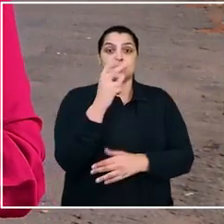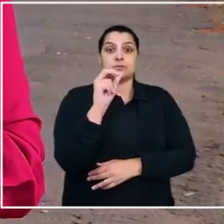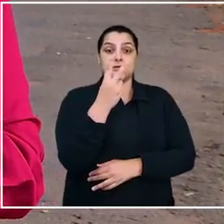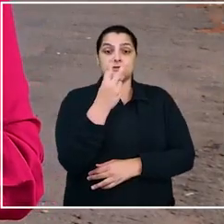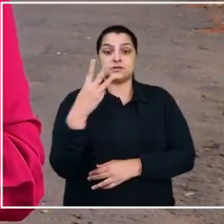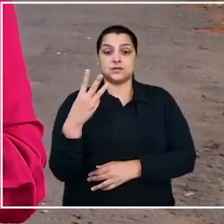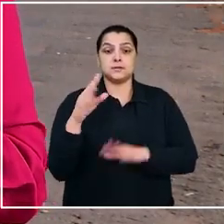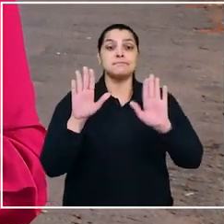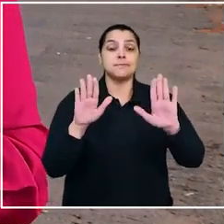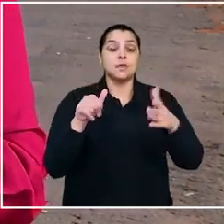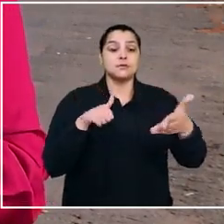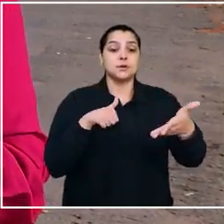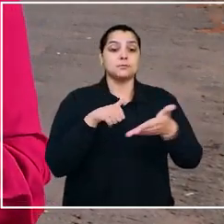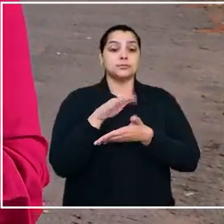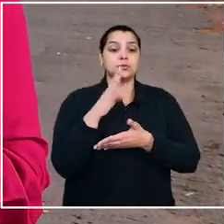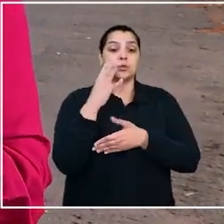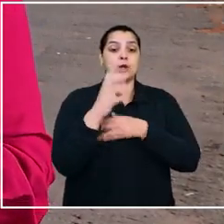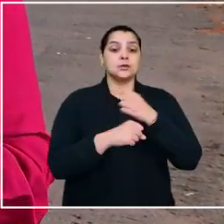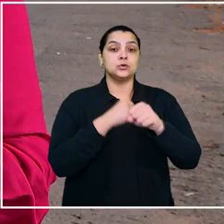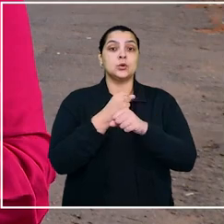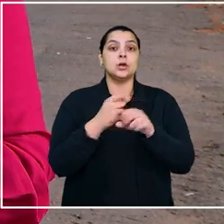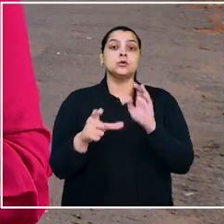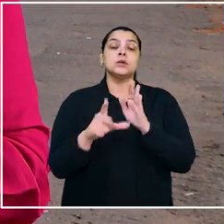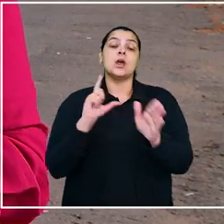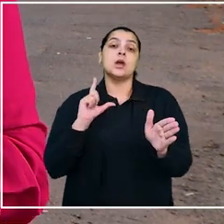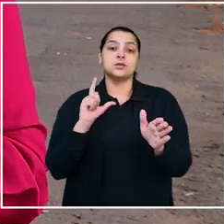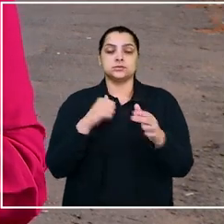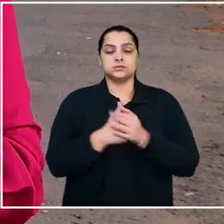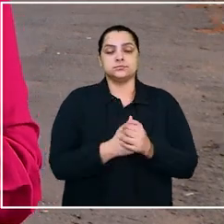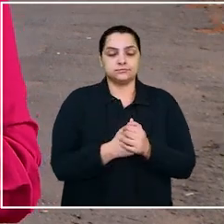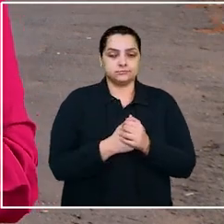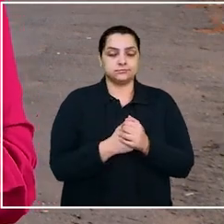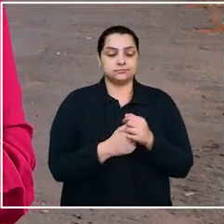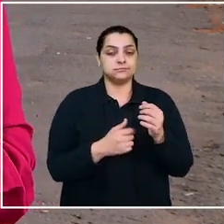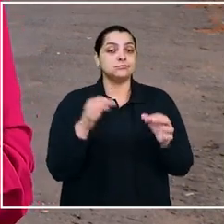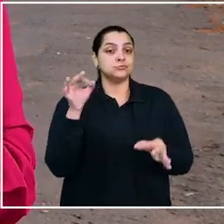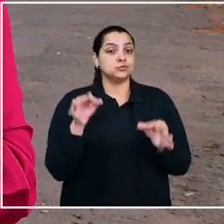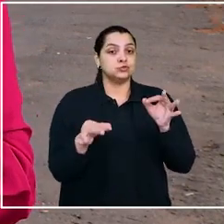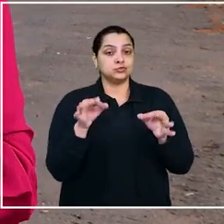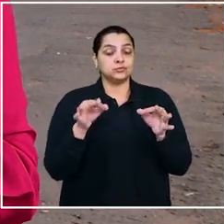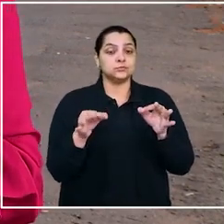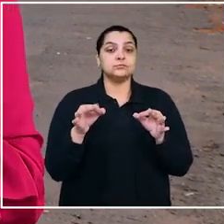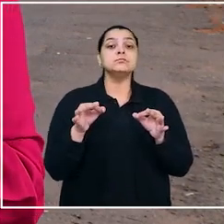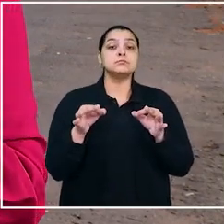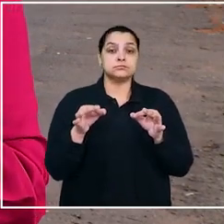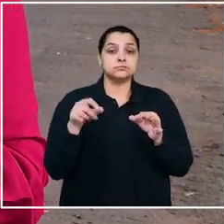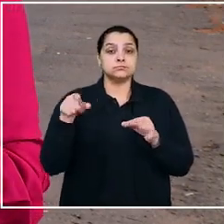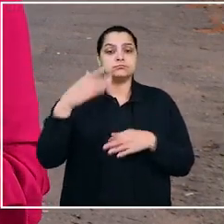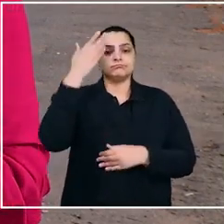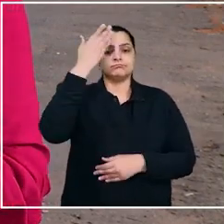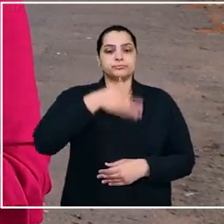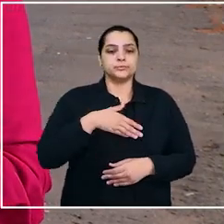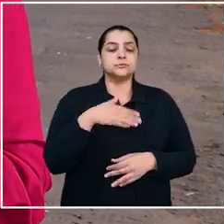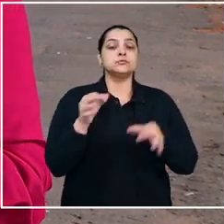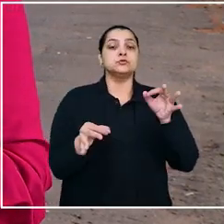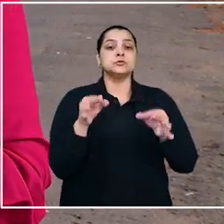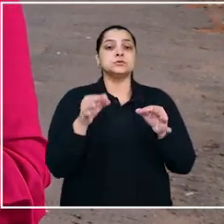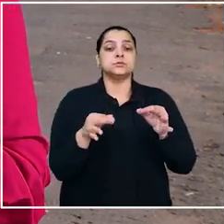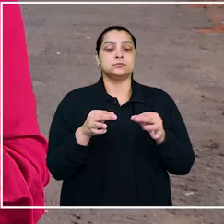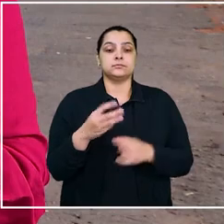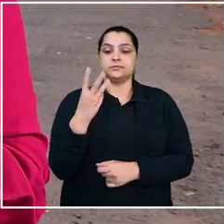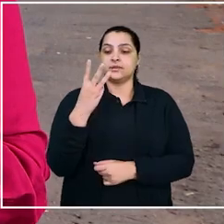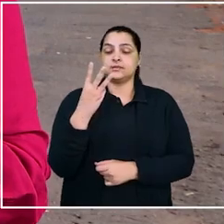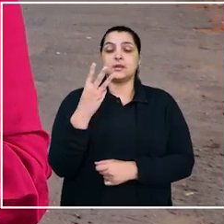2023, mas foi dispensado quatro anos antes. Em juízo, a transportadora pediu o reconhecimento